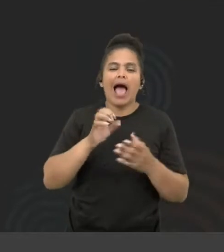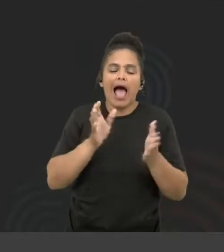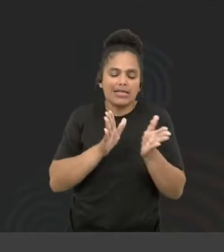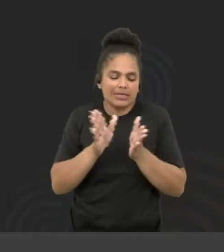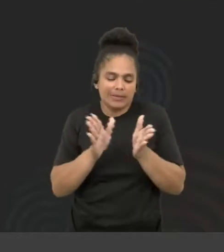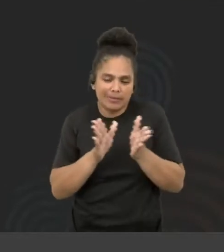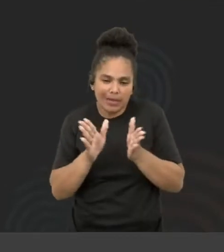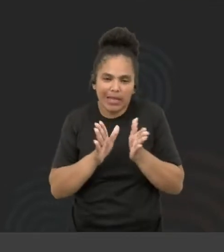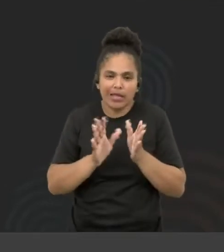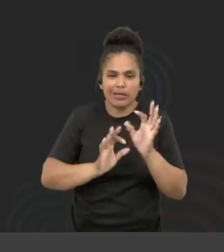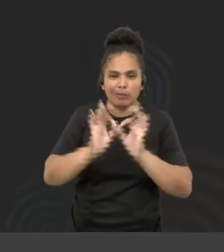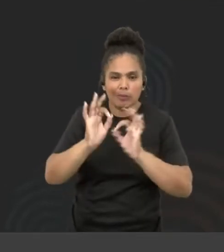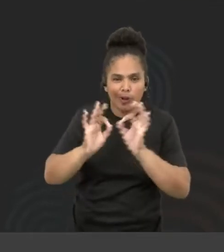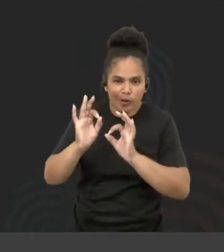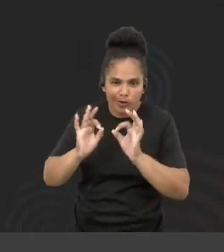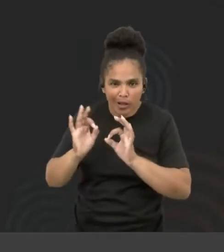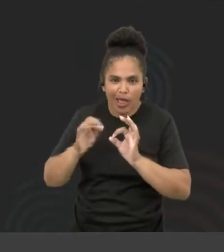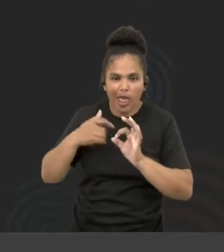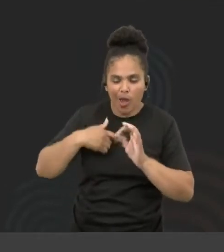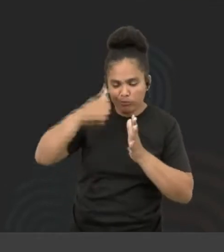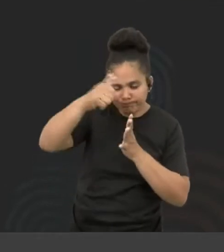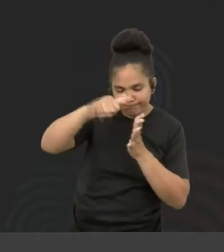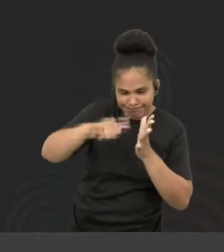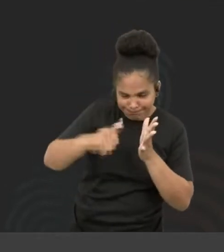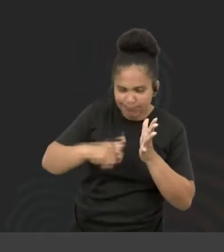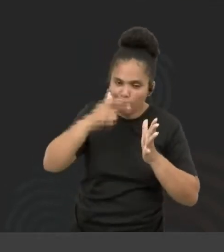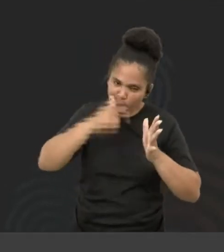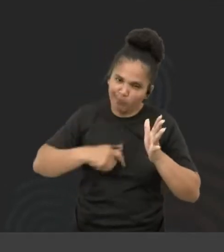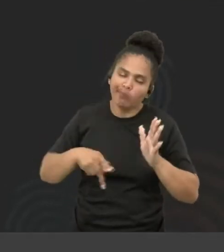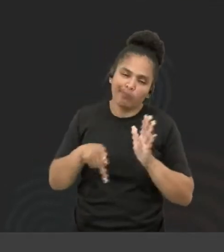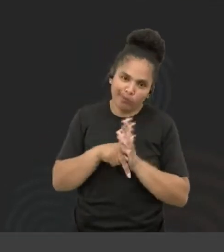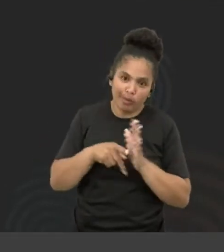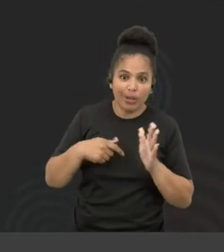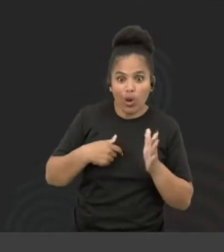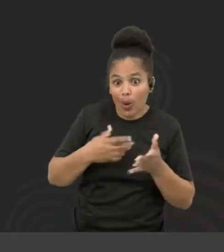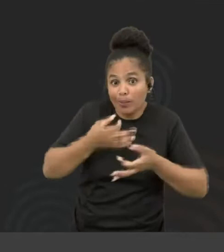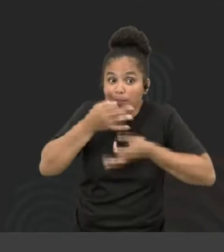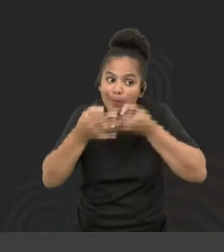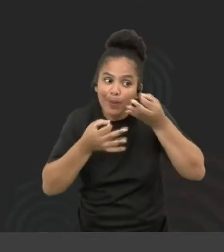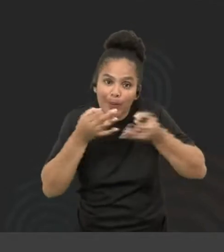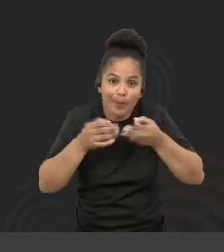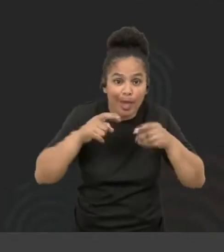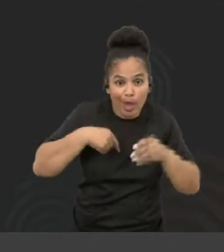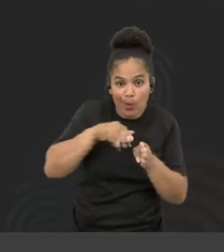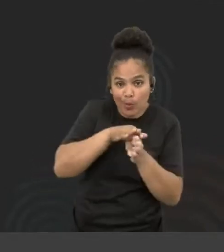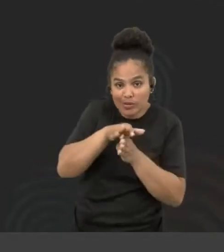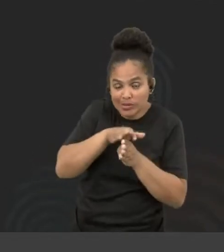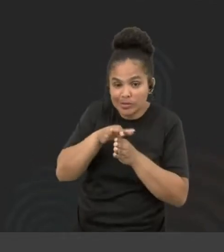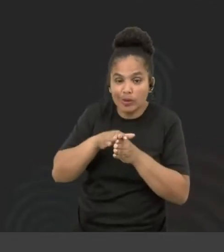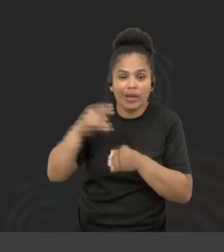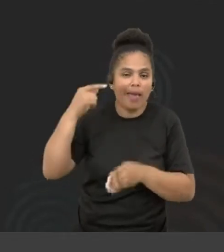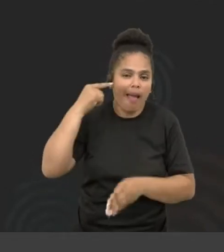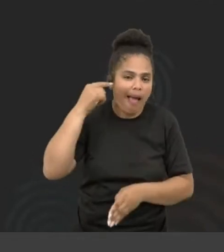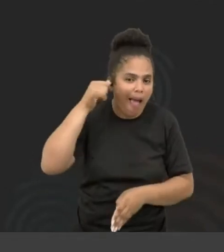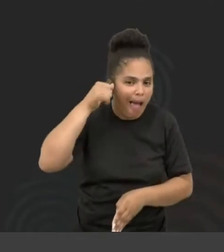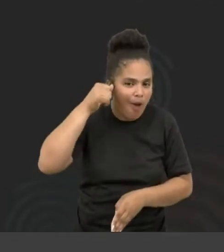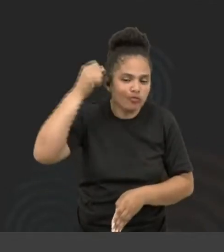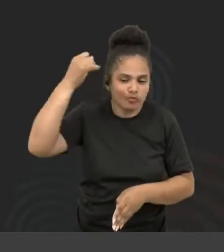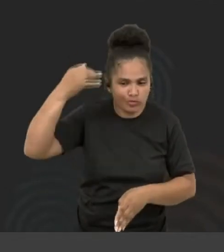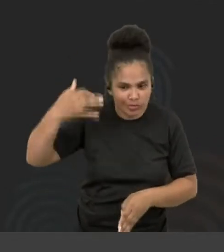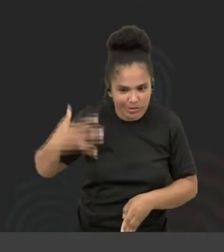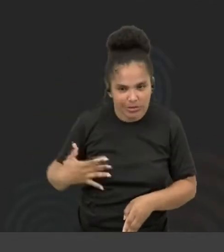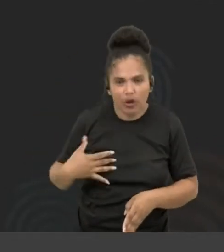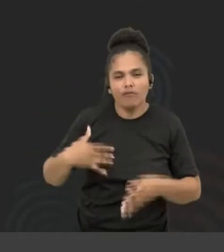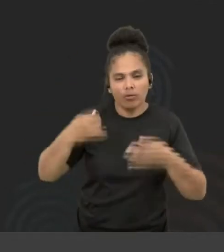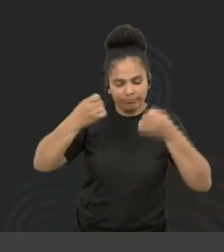Manager, quer dizer que eu sou analista em acessibilidade. E agora também dando meus pitacos como consultora em audiodescrição. Deixa eu tentar fazer a